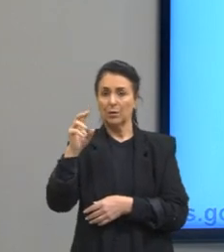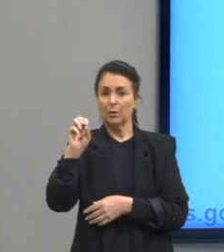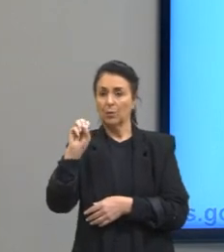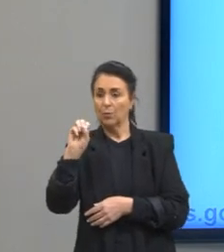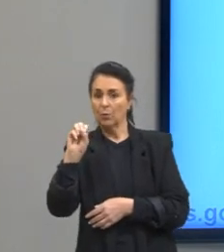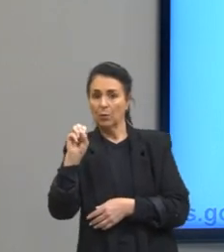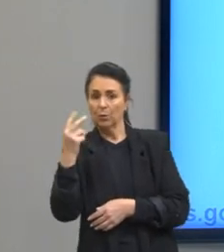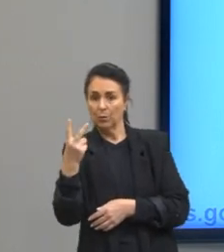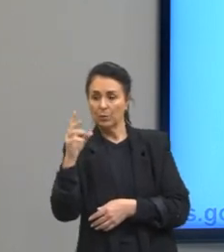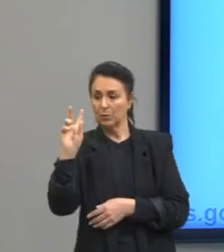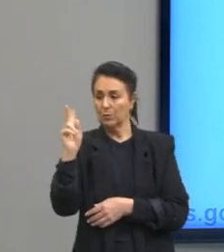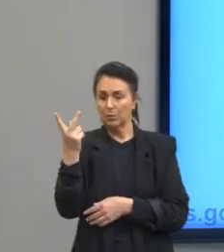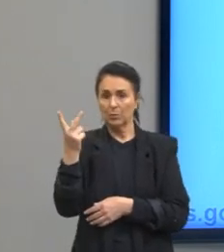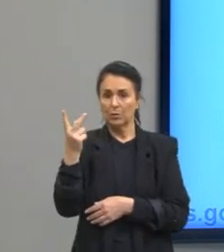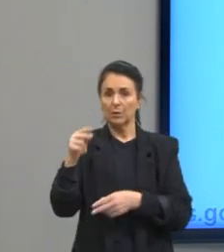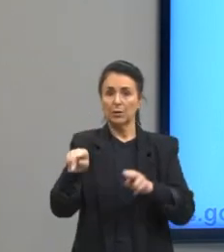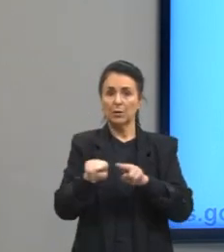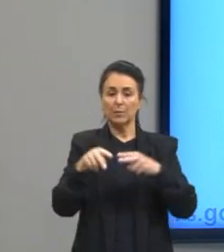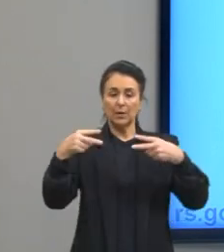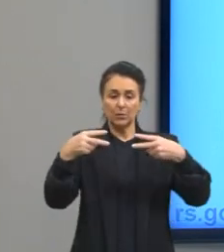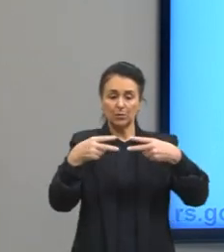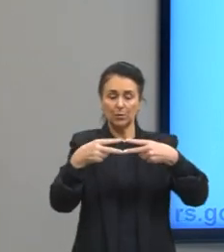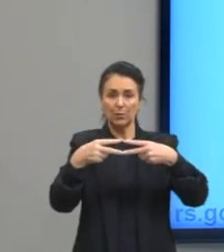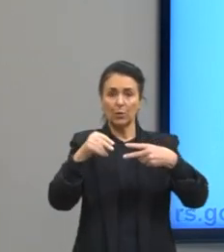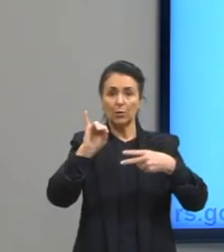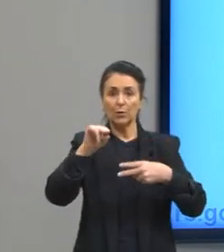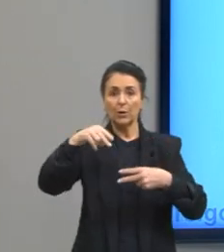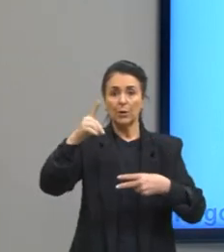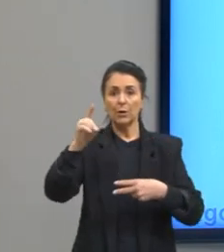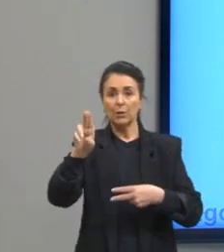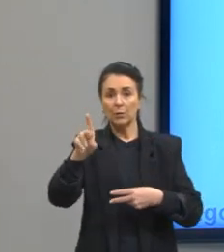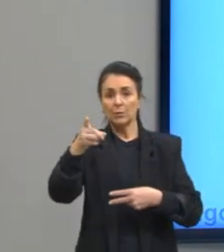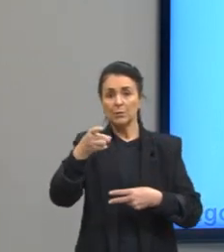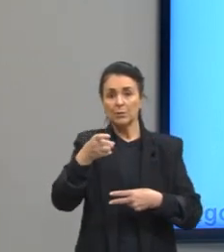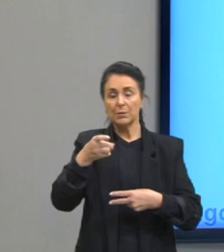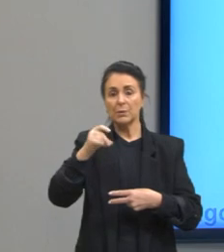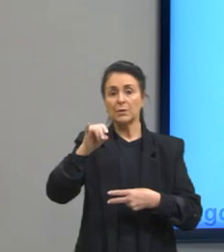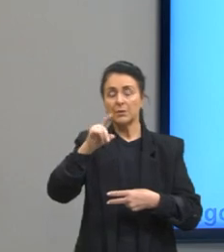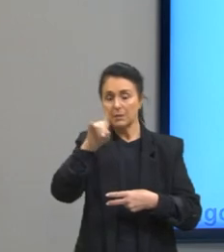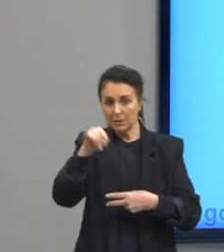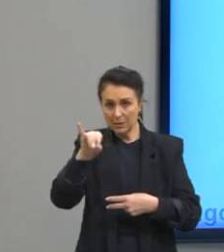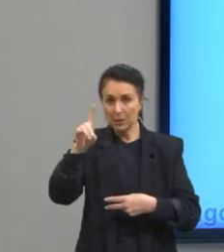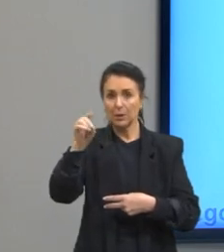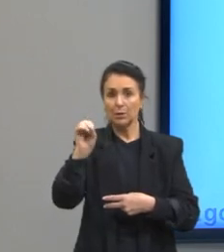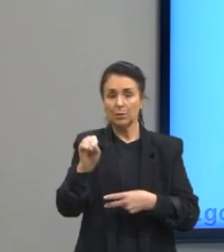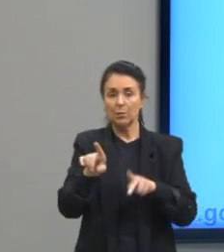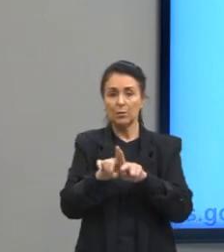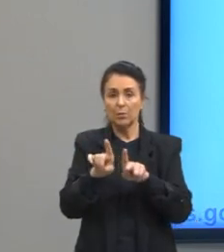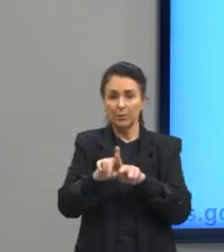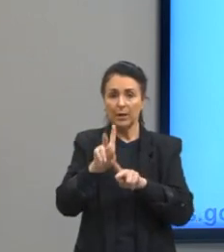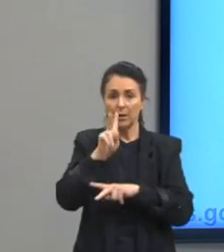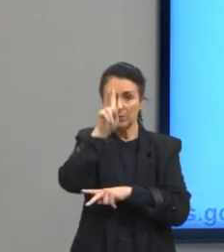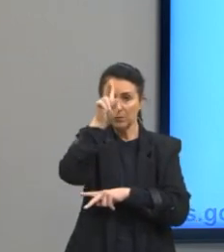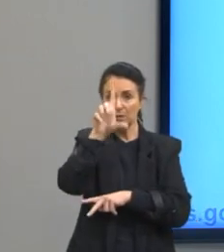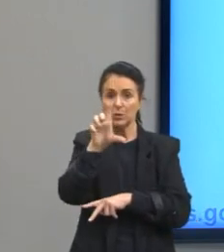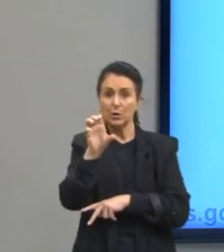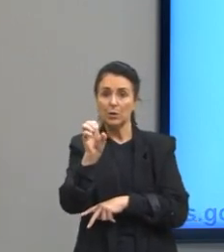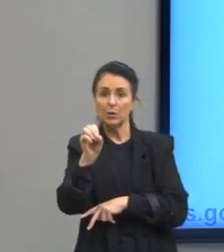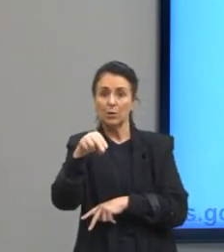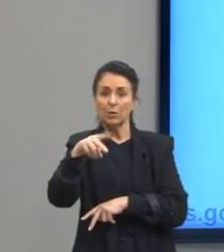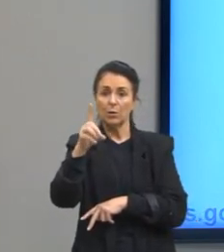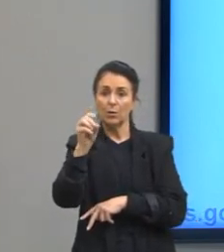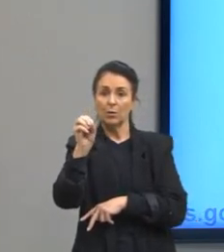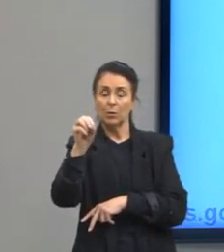E as inter... Dipolo induzido e dipolo induzido, que também é chamado de dipolo instantâneo e forças de London ou